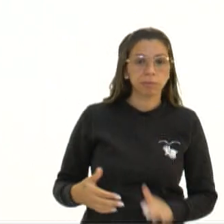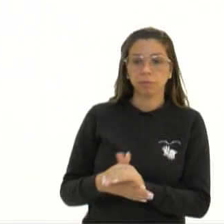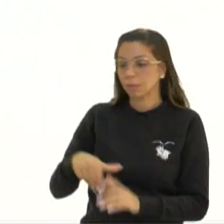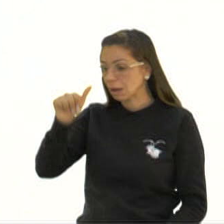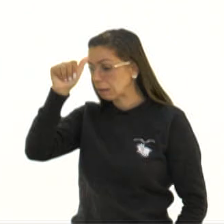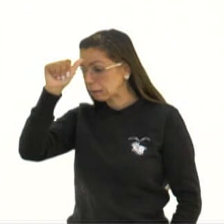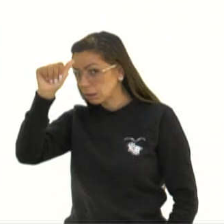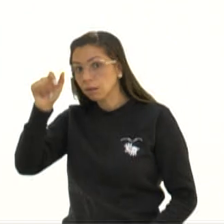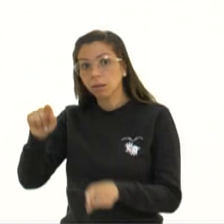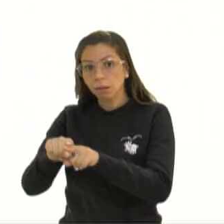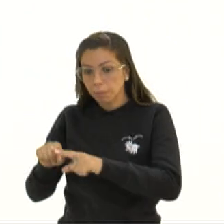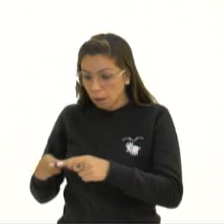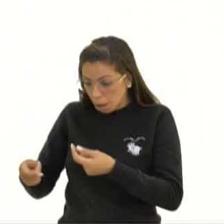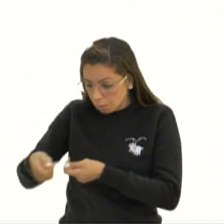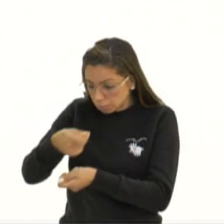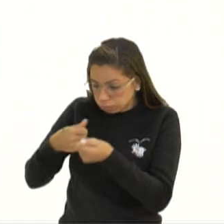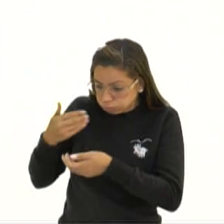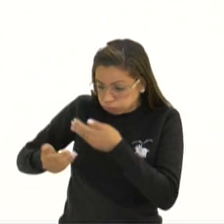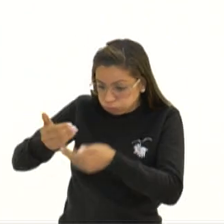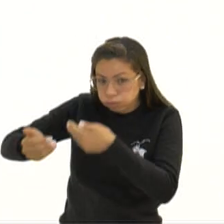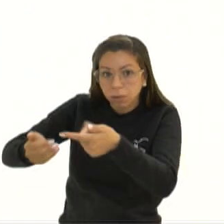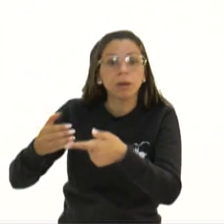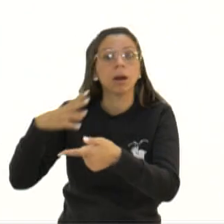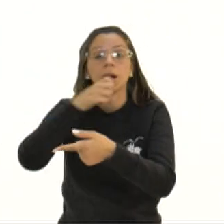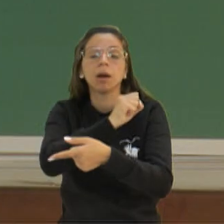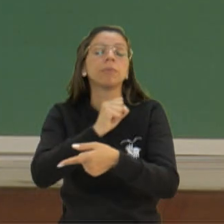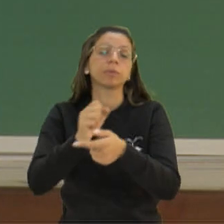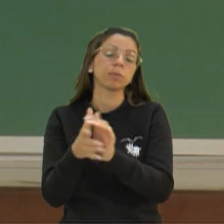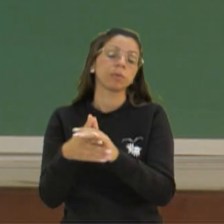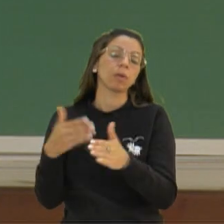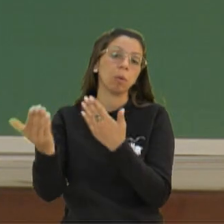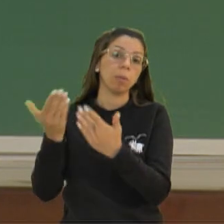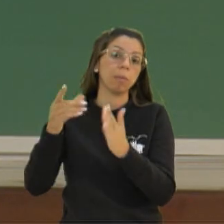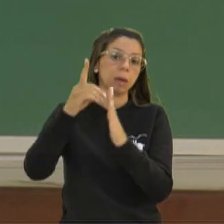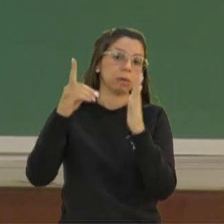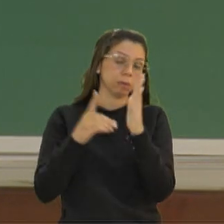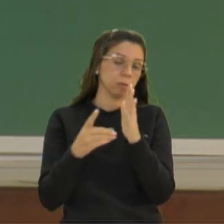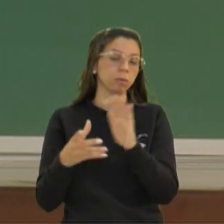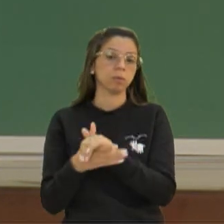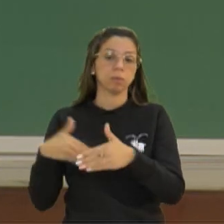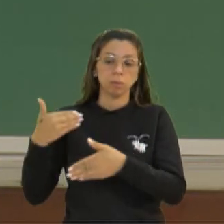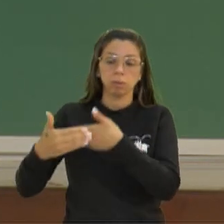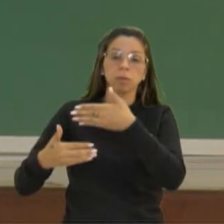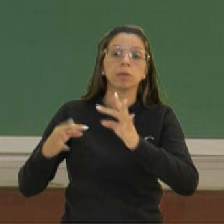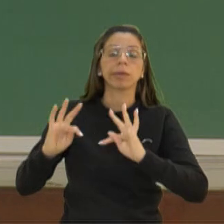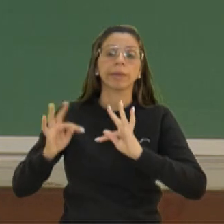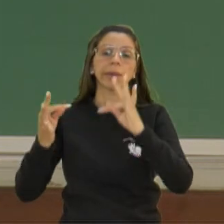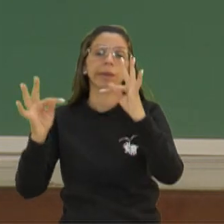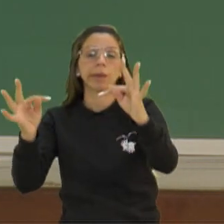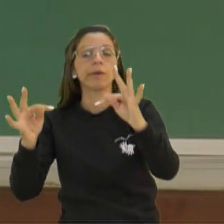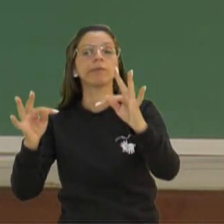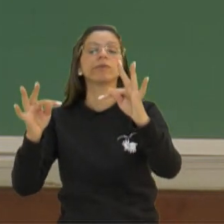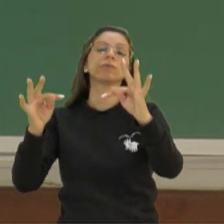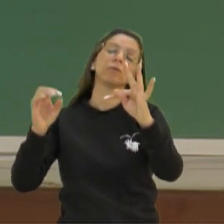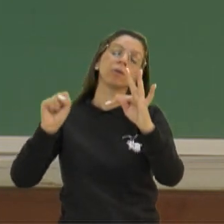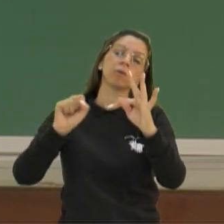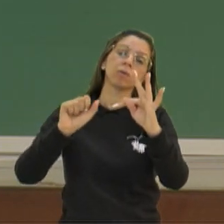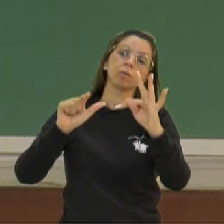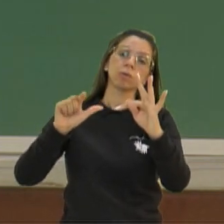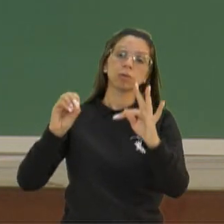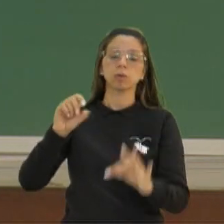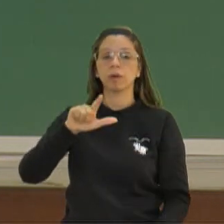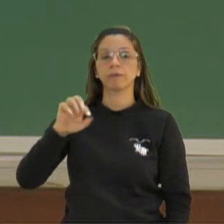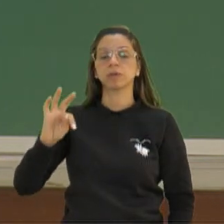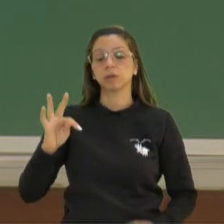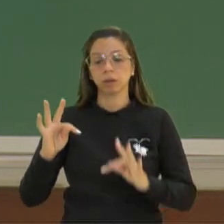economicamente num ritmo mais acelerado nas últimas décadas, com o desenvolvimento de softwares, produção de softwares, trabalha com